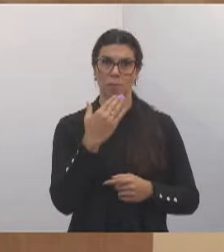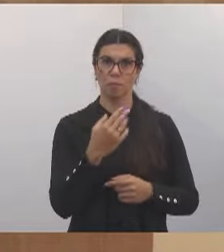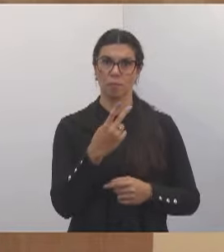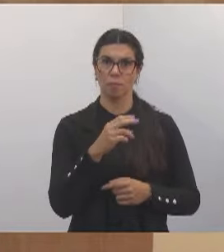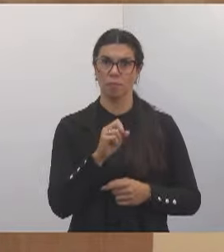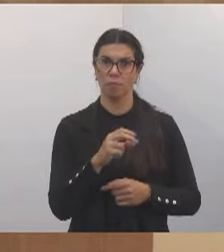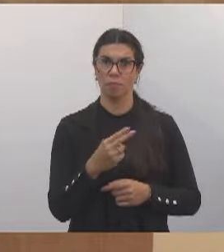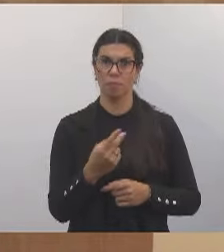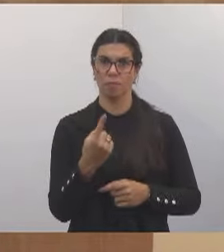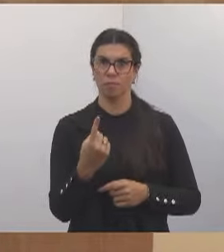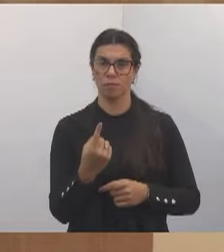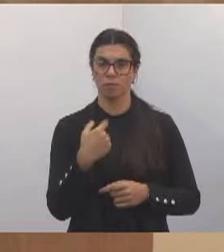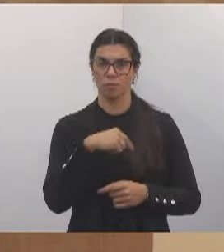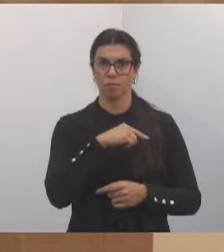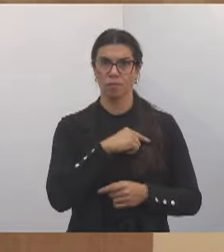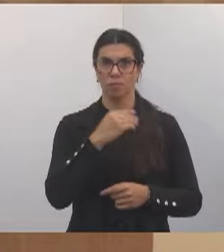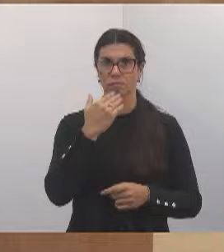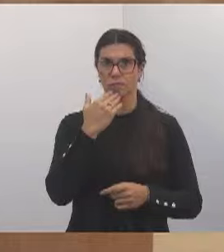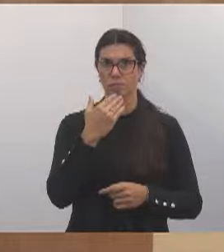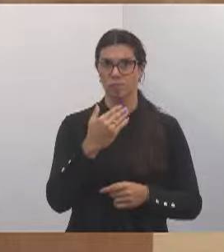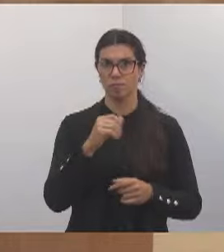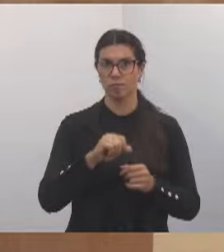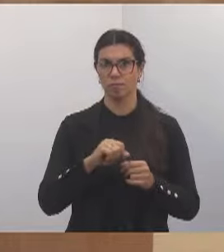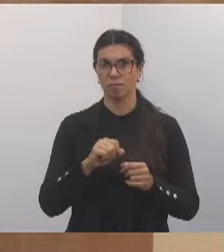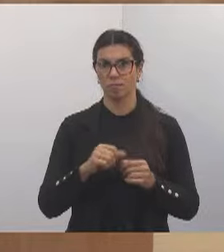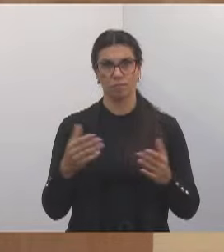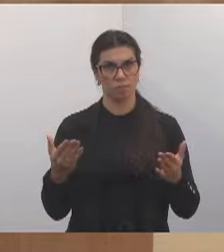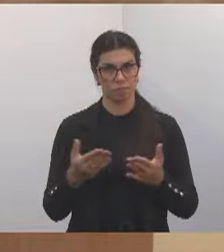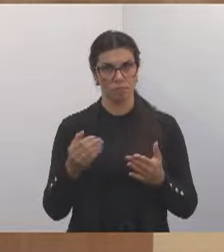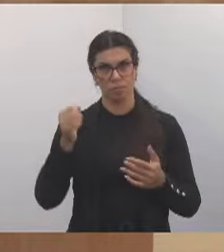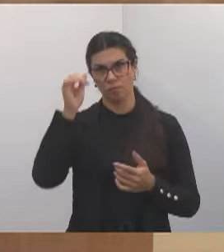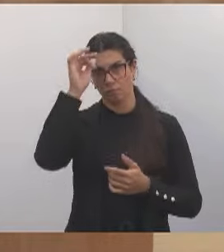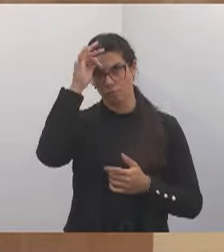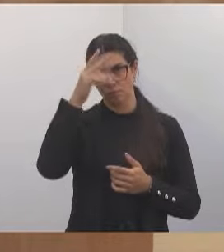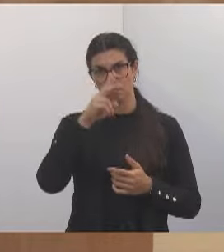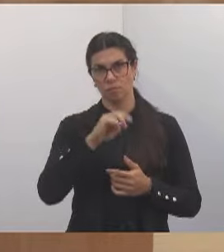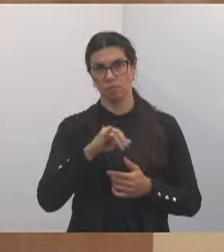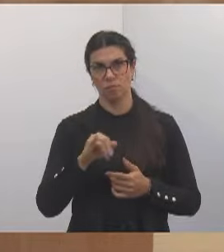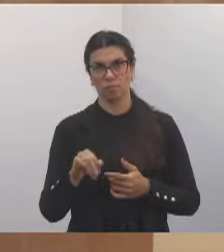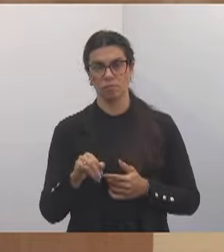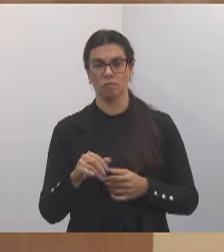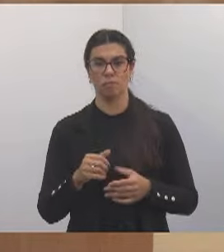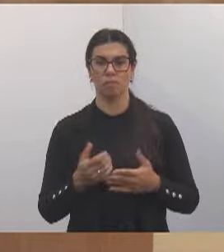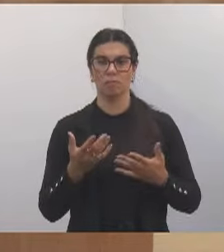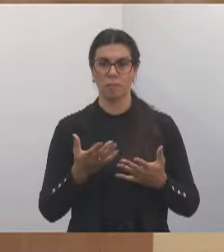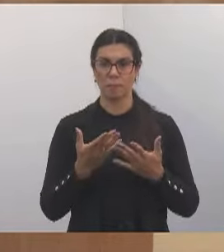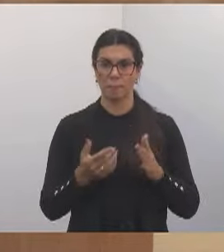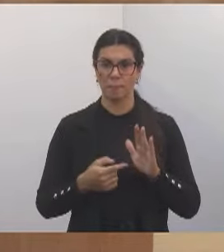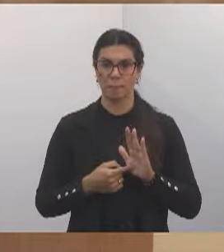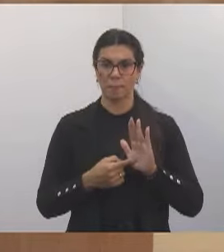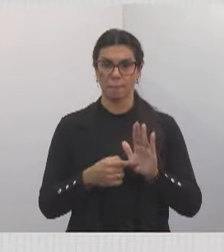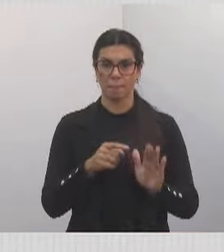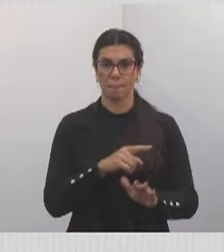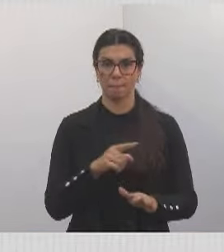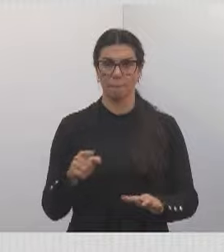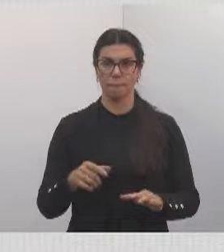2021 e que agora fomos atendidos. Então, é com alegria que eu quero apresentar pra vocês.